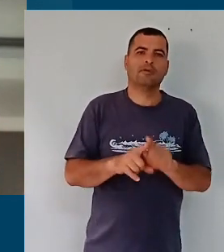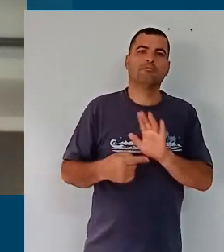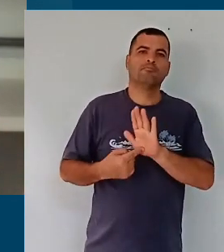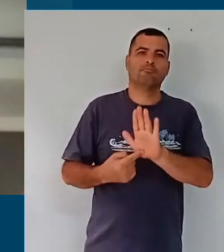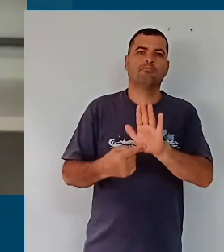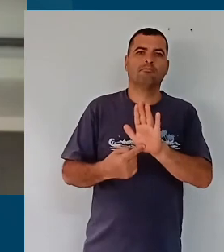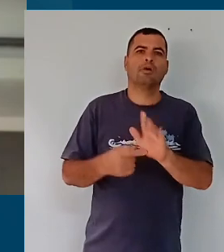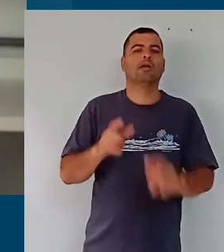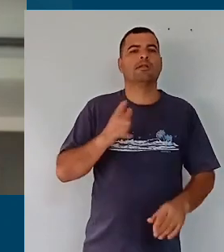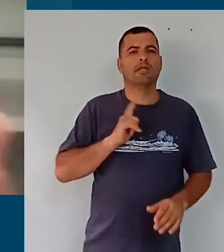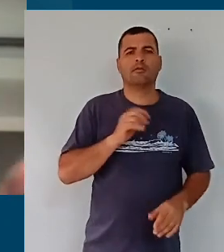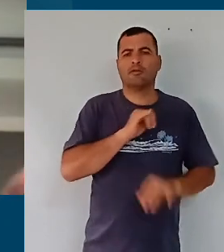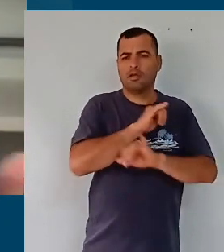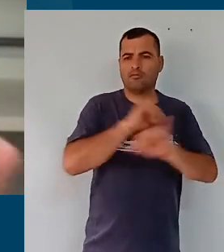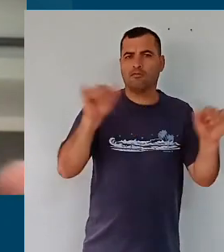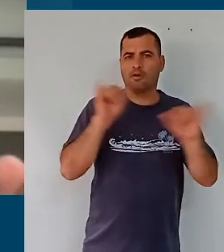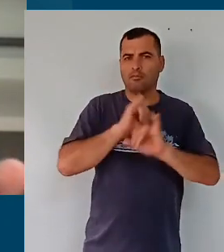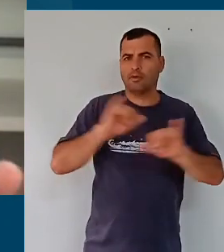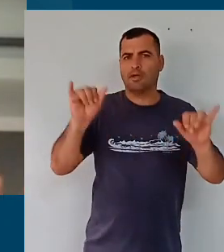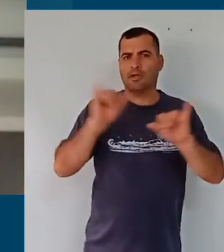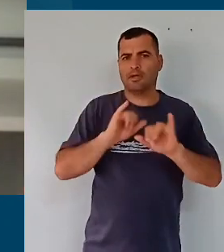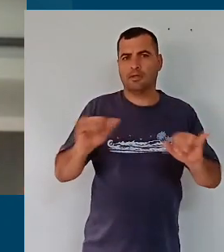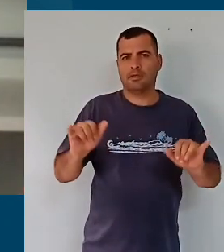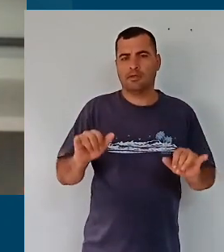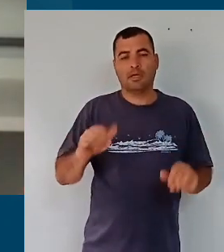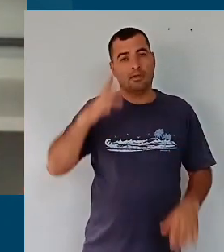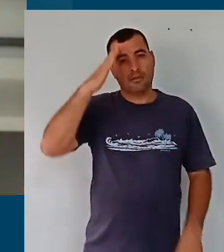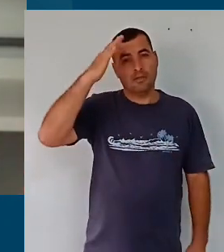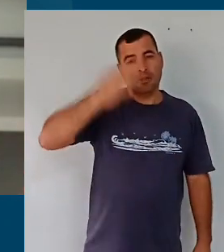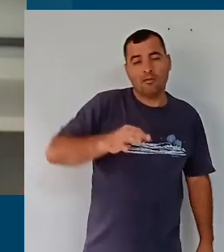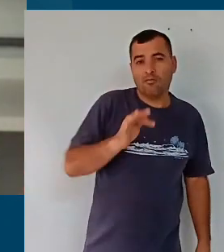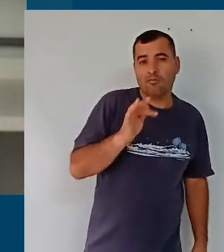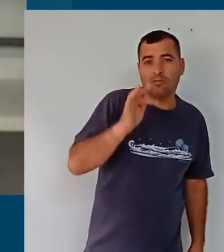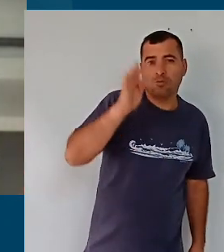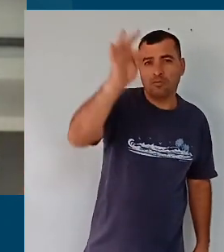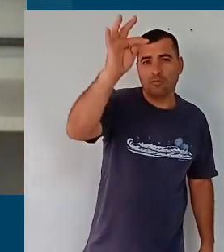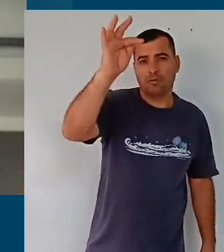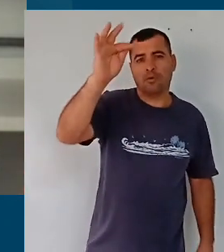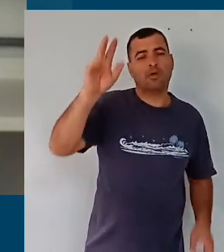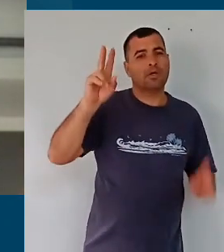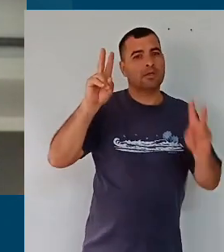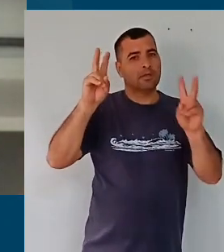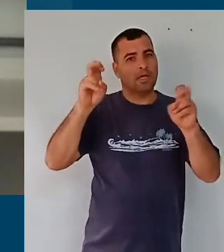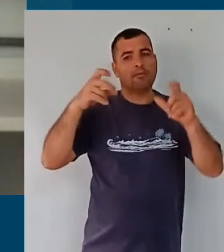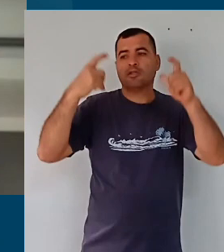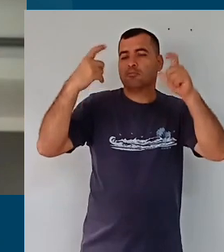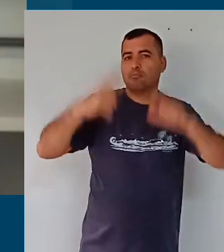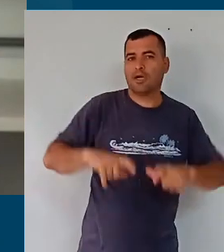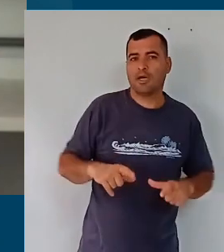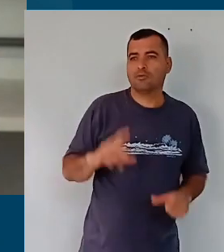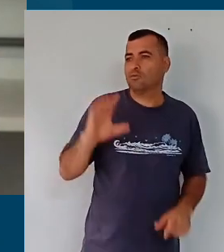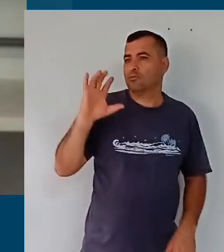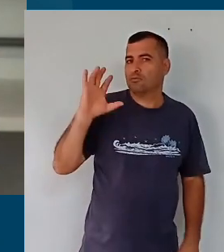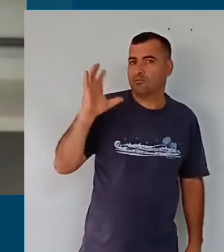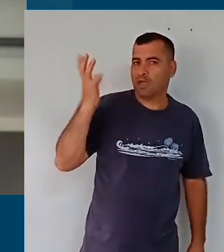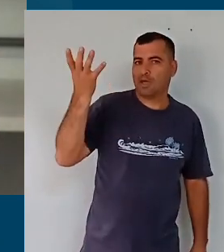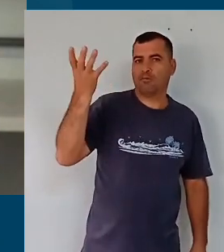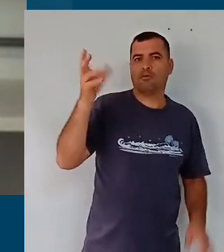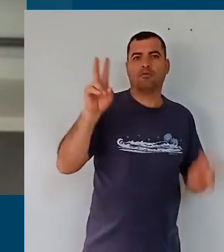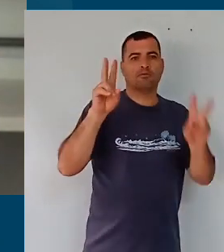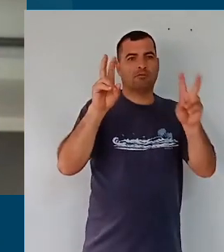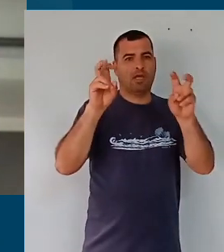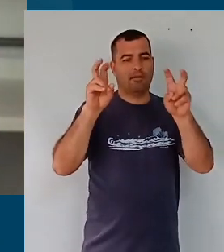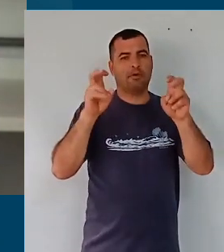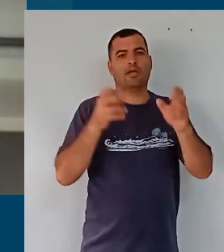informar ou basear as decisões futuras a respeito de espaços e tempos na área da